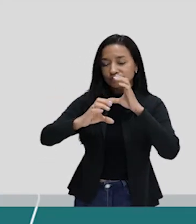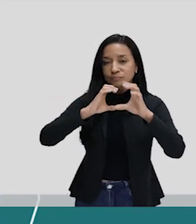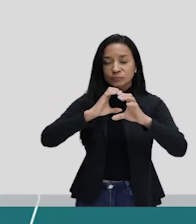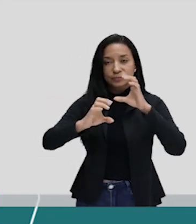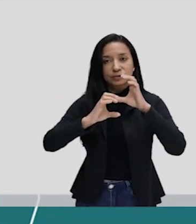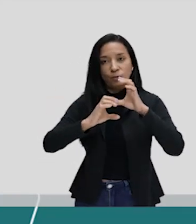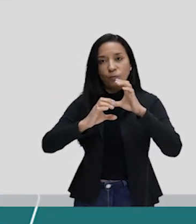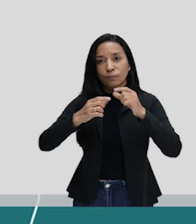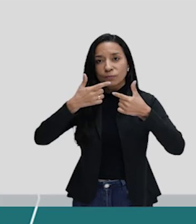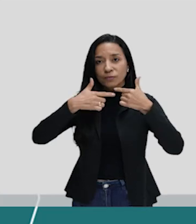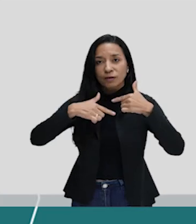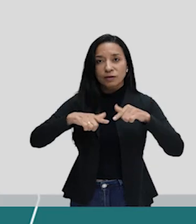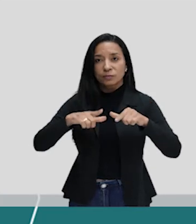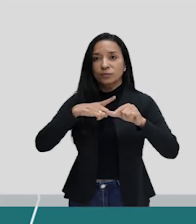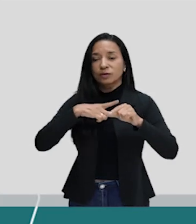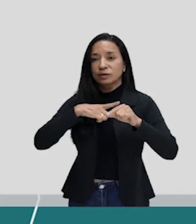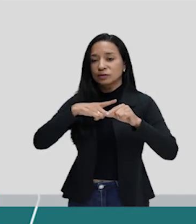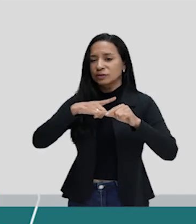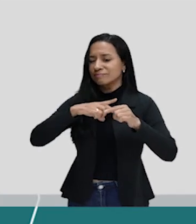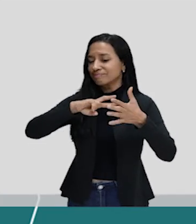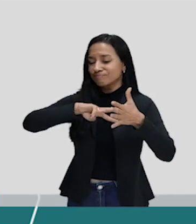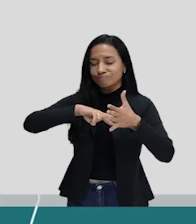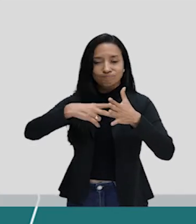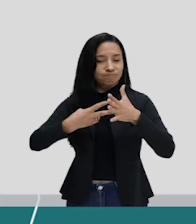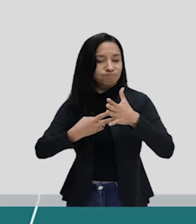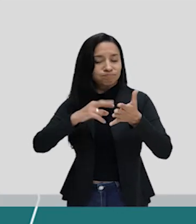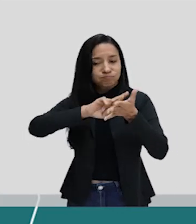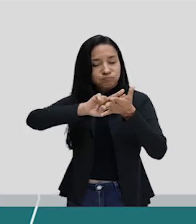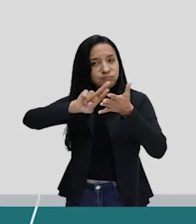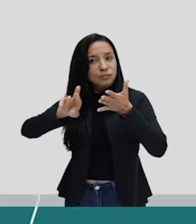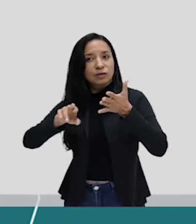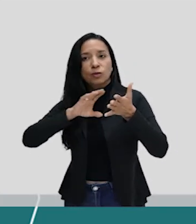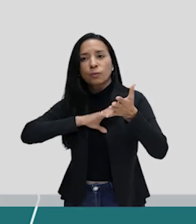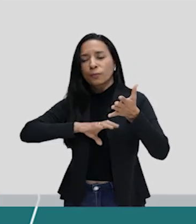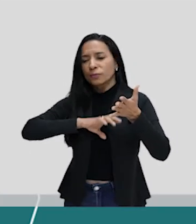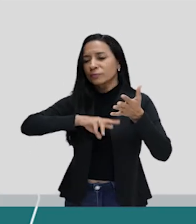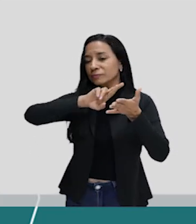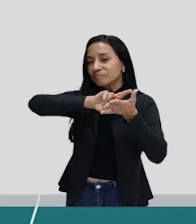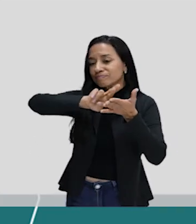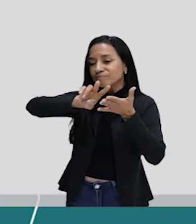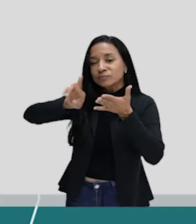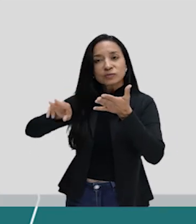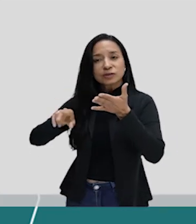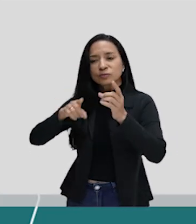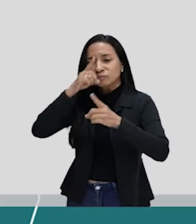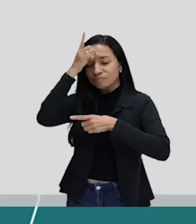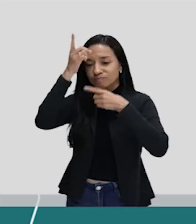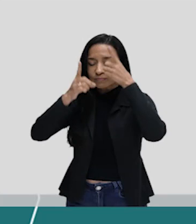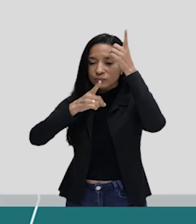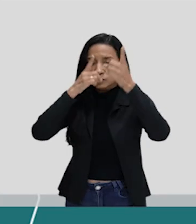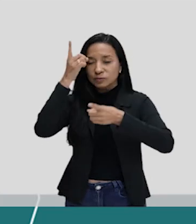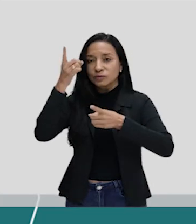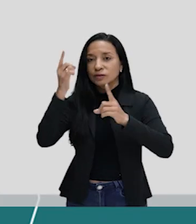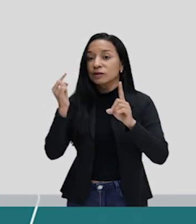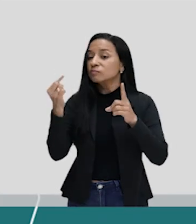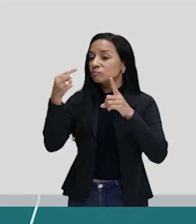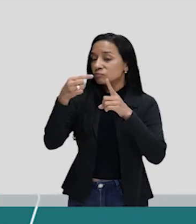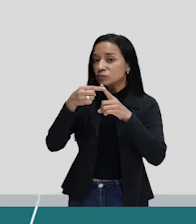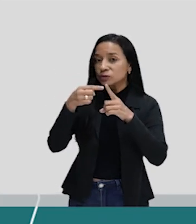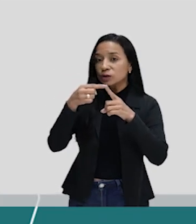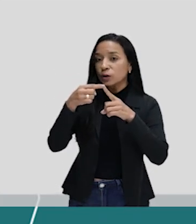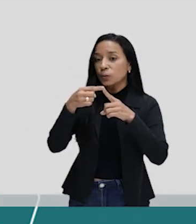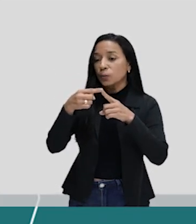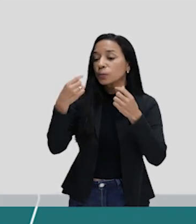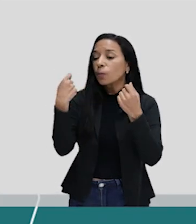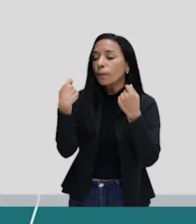a linguagem é carregada de significado. A língua portuguesa é muito diversa, é criativa. Então, de acordo com a minha necessidade